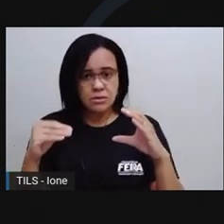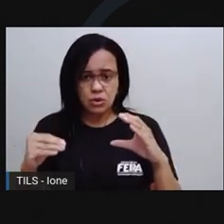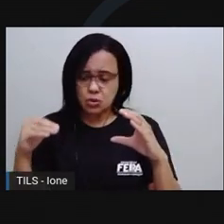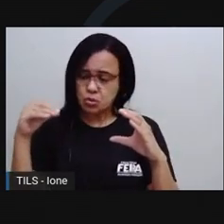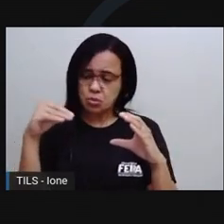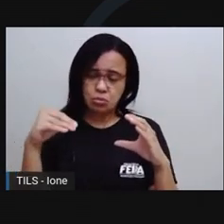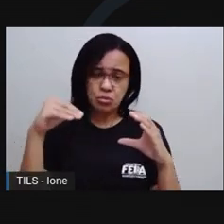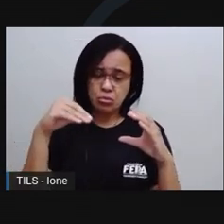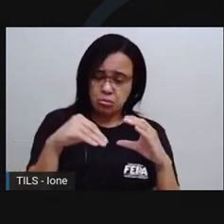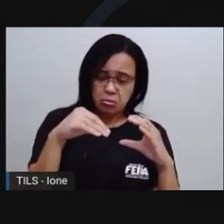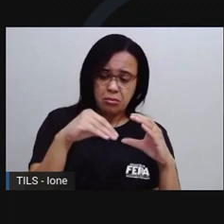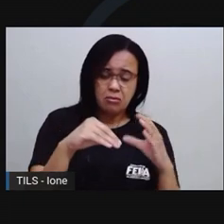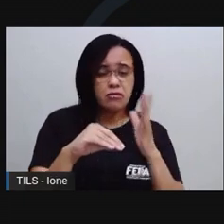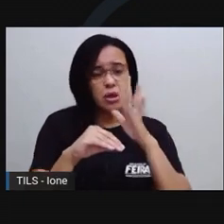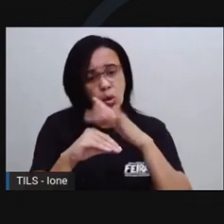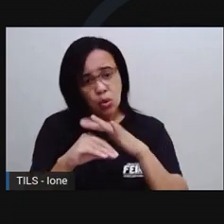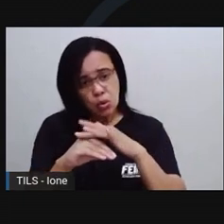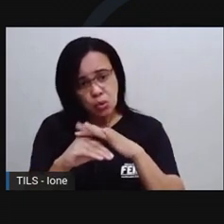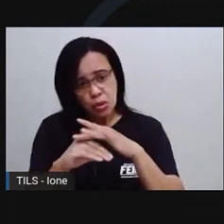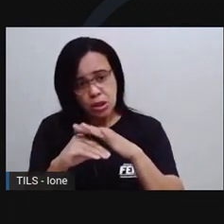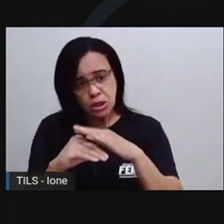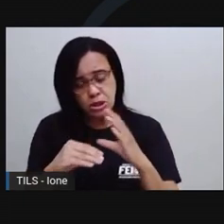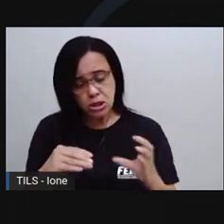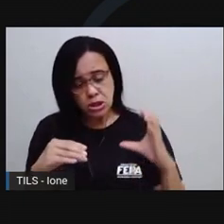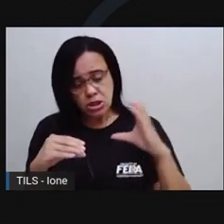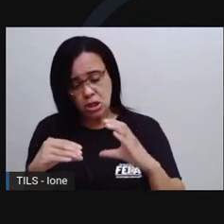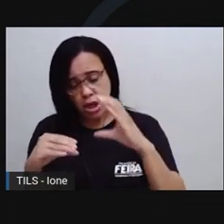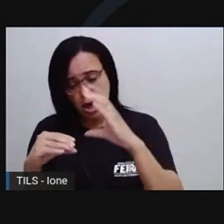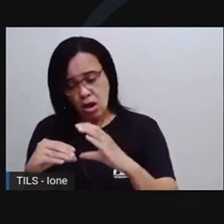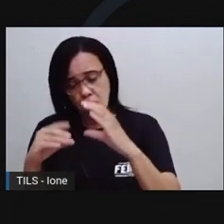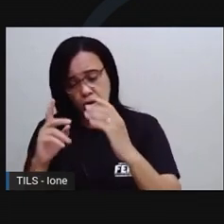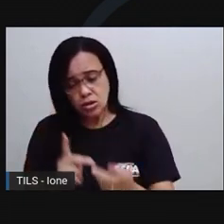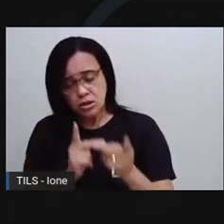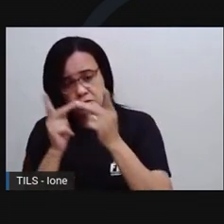O cravo ficou doente E